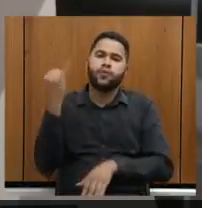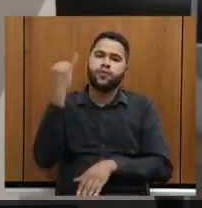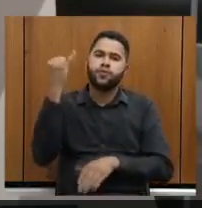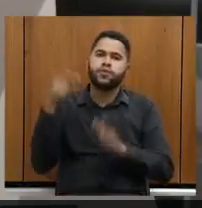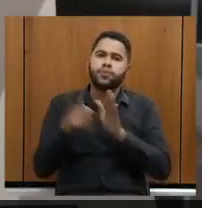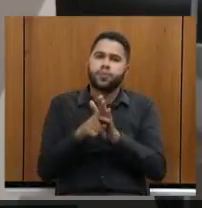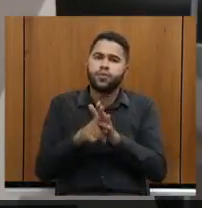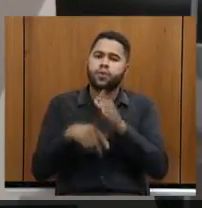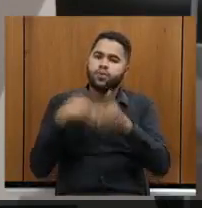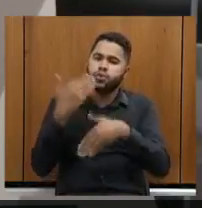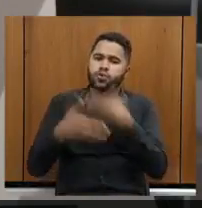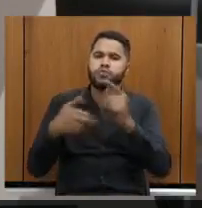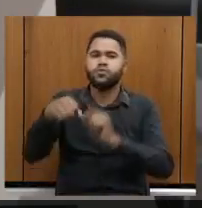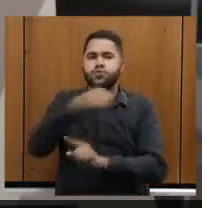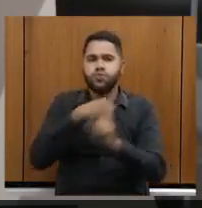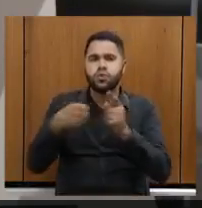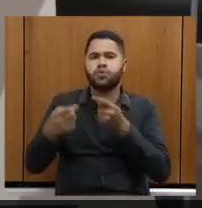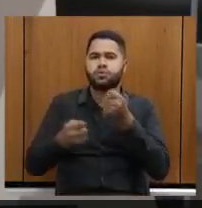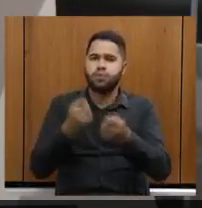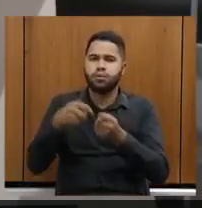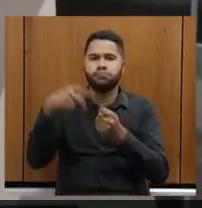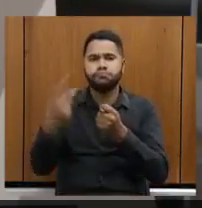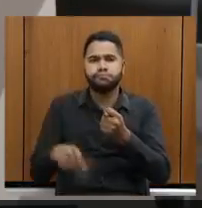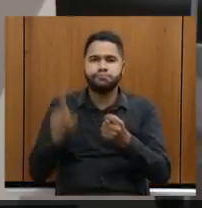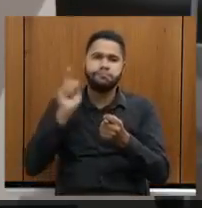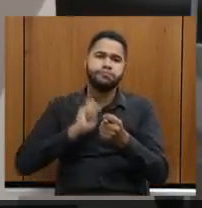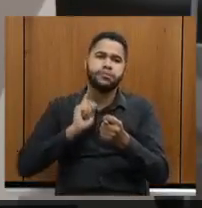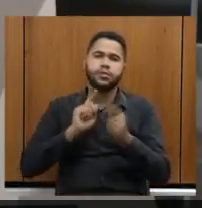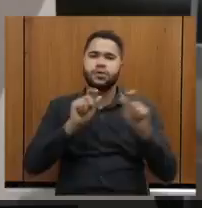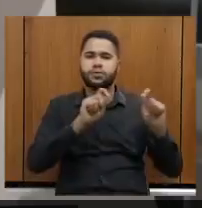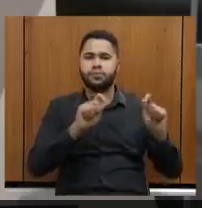retomada do desenvolvimento socioeconômico. De Minas Gerais, pode passar.